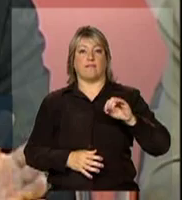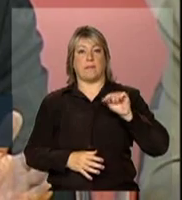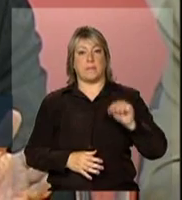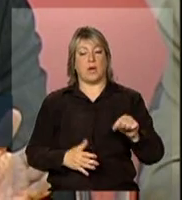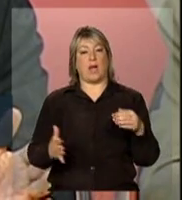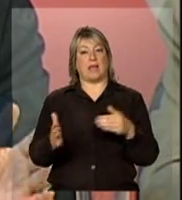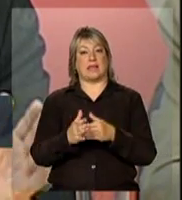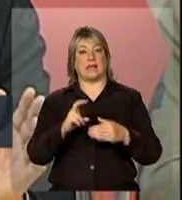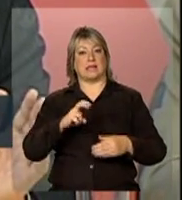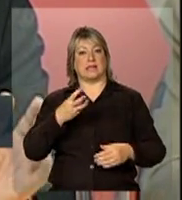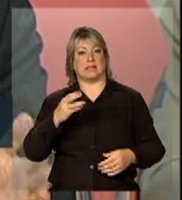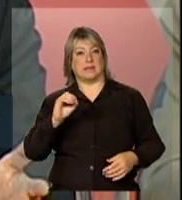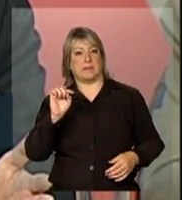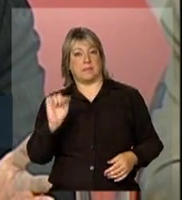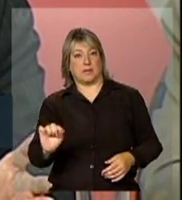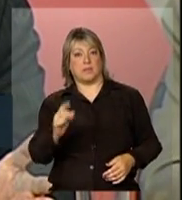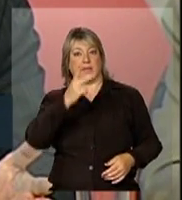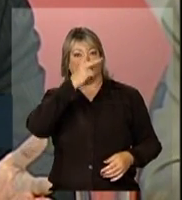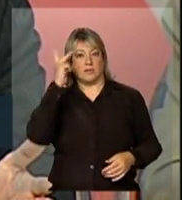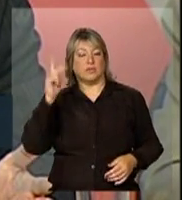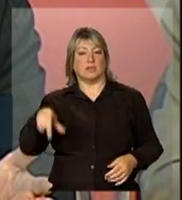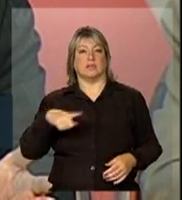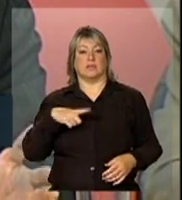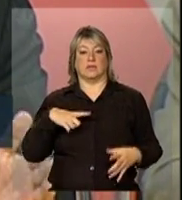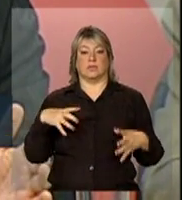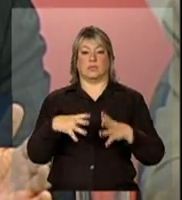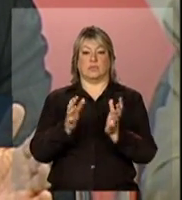a 530 mil pessoas infectadas pelo HIV.